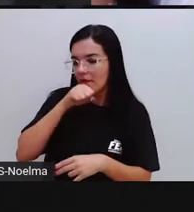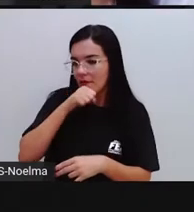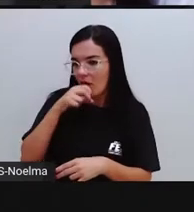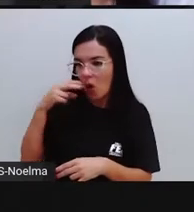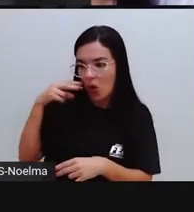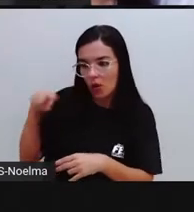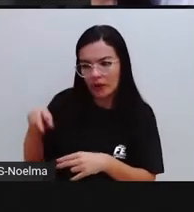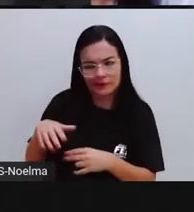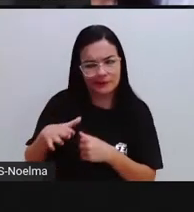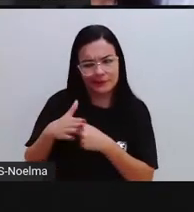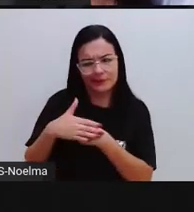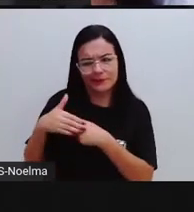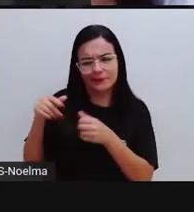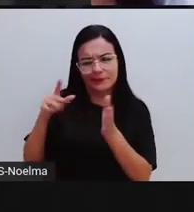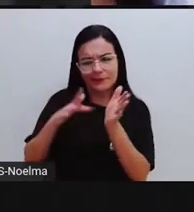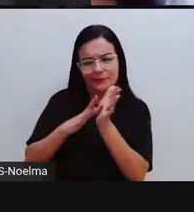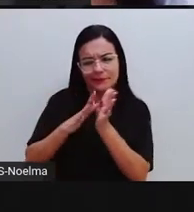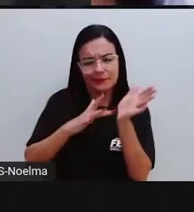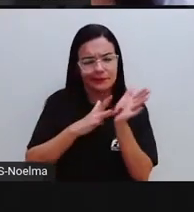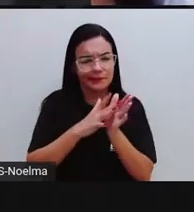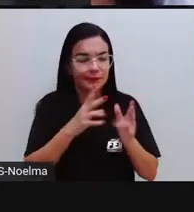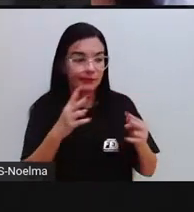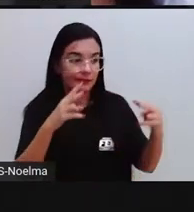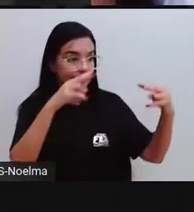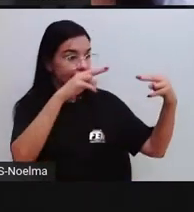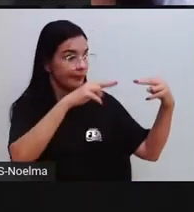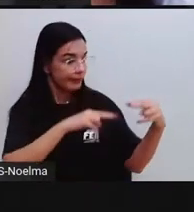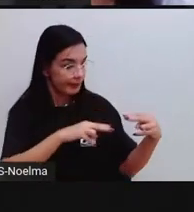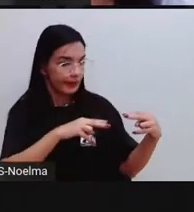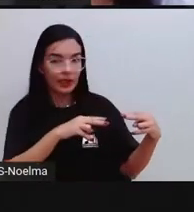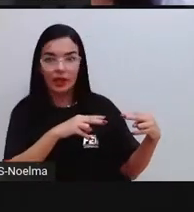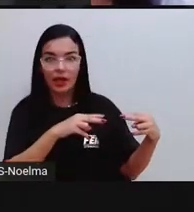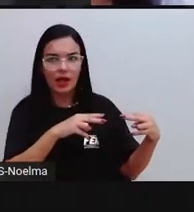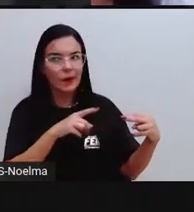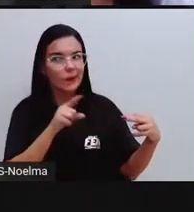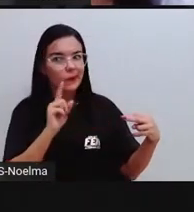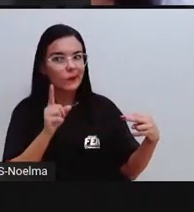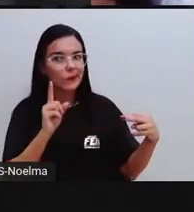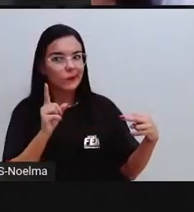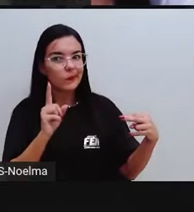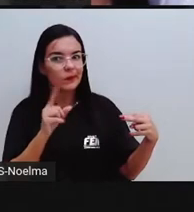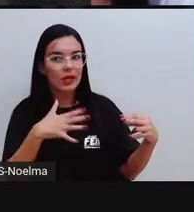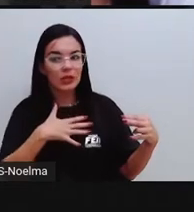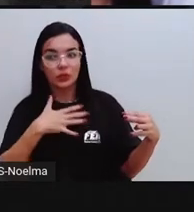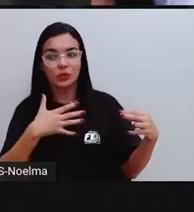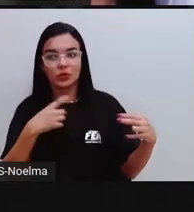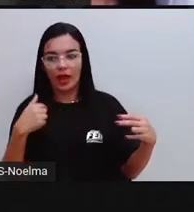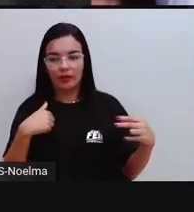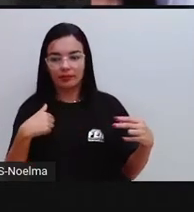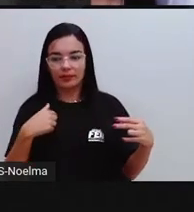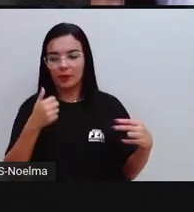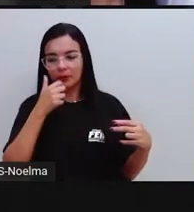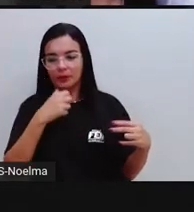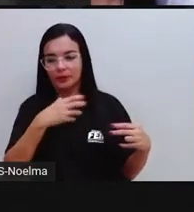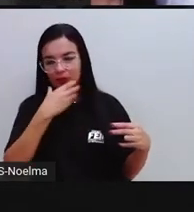desconfiada. As duas se olharam e fizeram sinais para não assustar o menino.